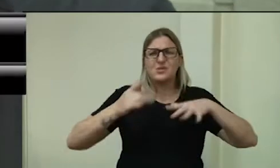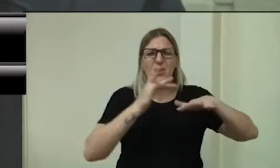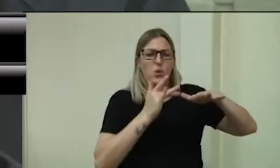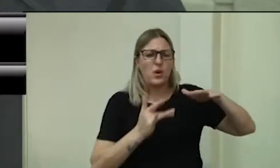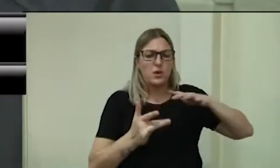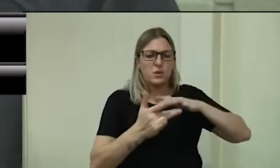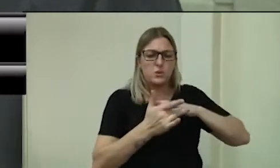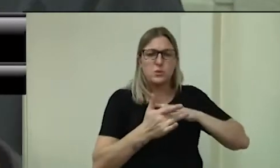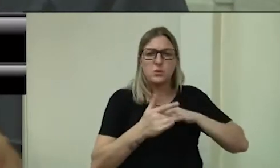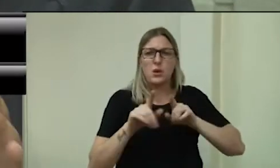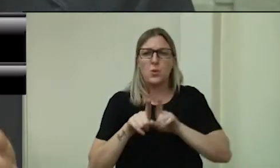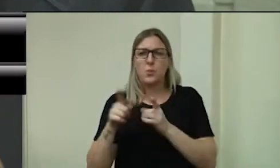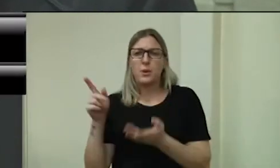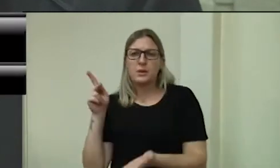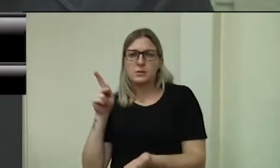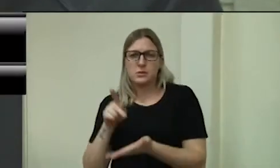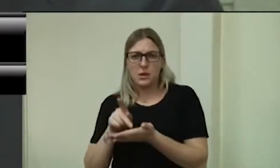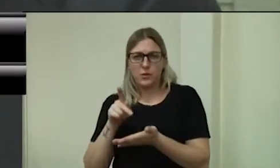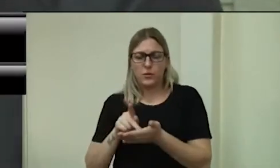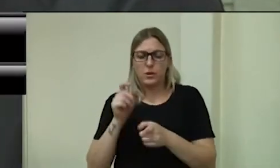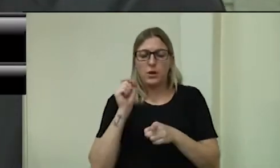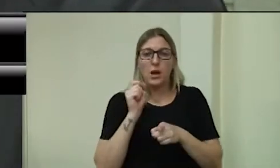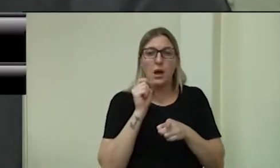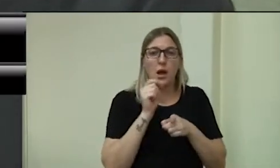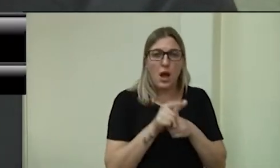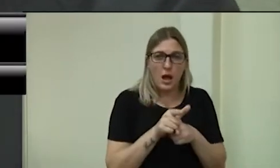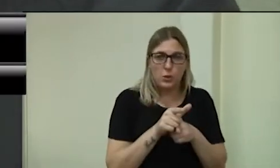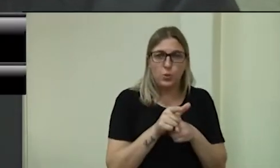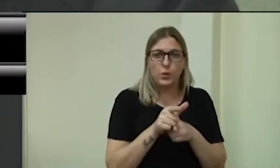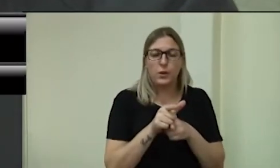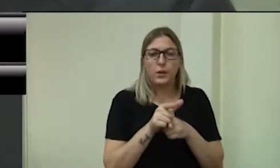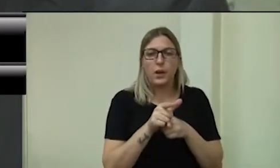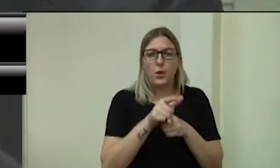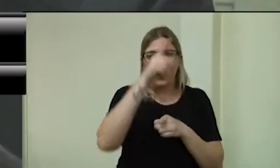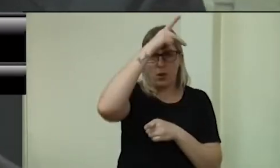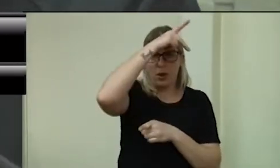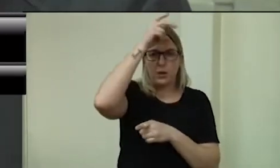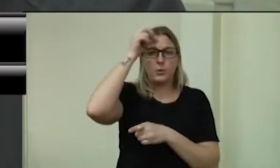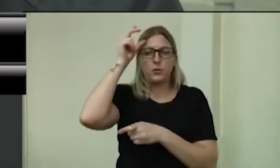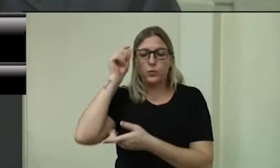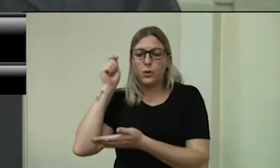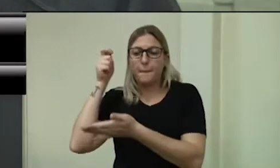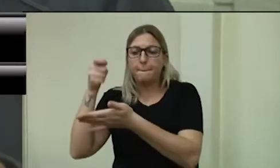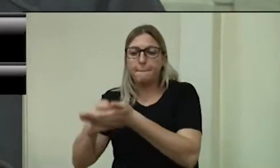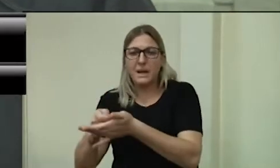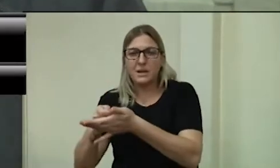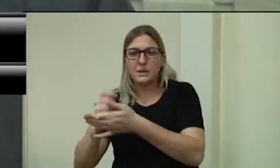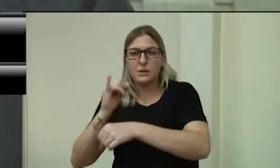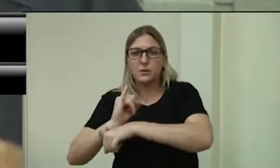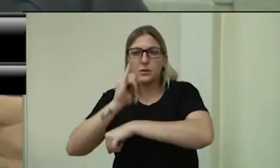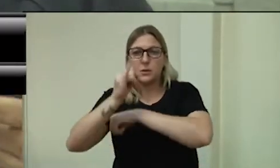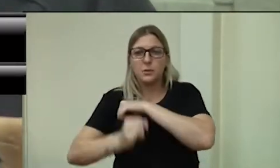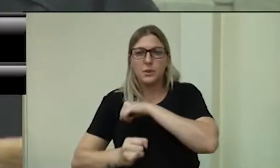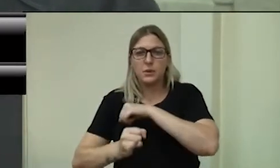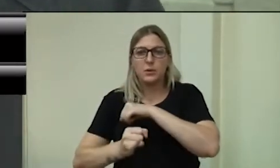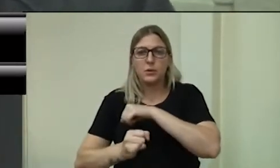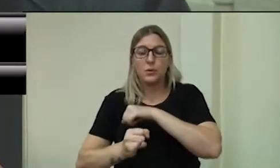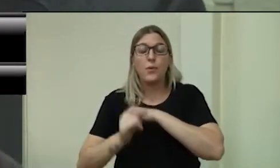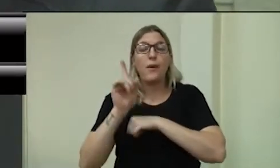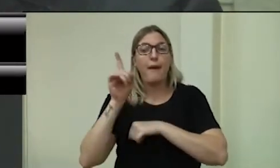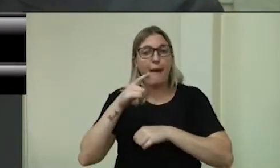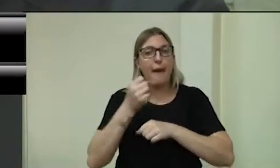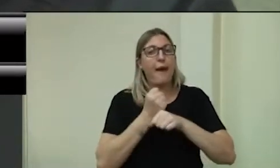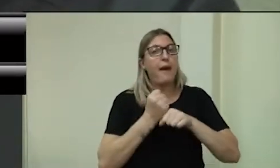Mas, na verdade, este aluguel que o município está repassando ao Ipiranga Futebol Clube é do exercício de 2019,